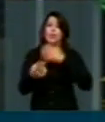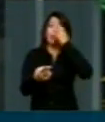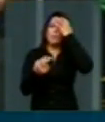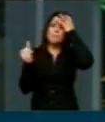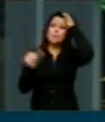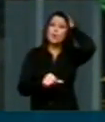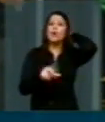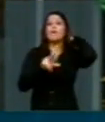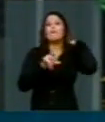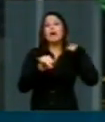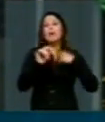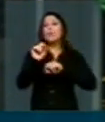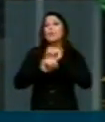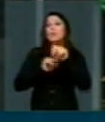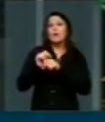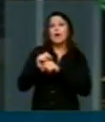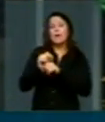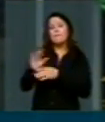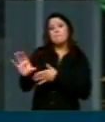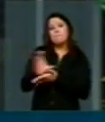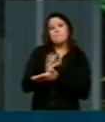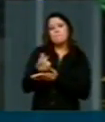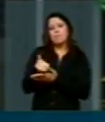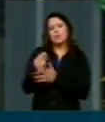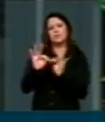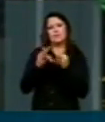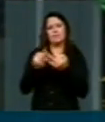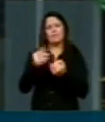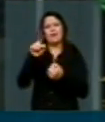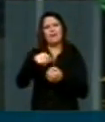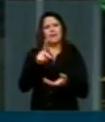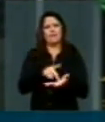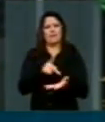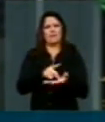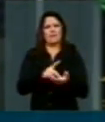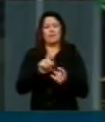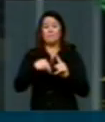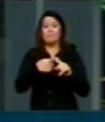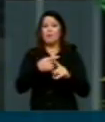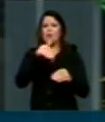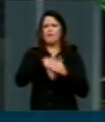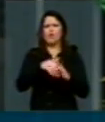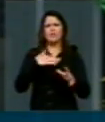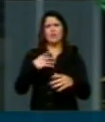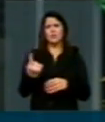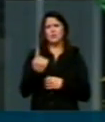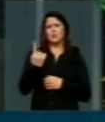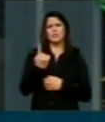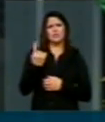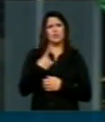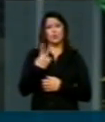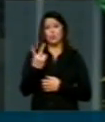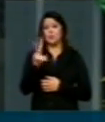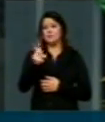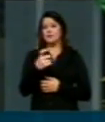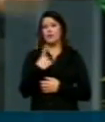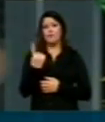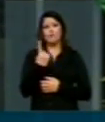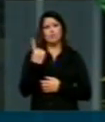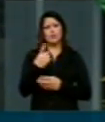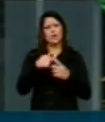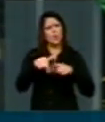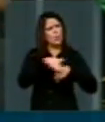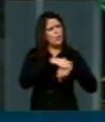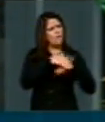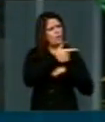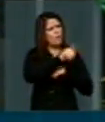se pendurar aí no Bolsa Família. Essa foi mais um voto meu isolado aqui. Foram dois, mas eu conversei agora no